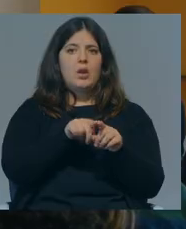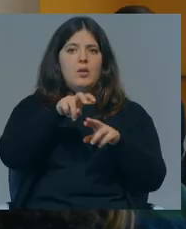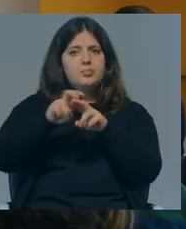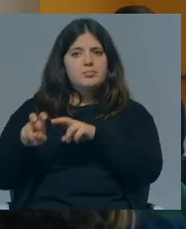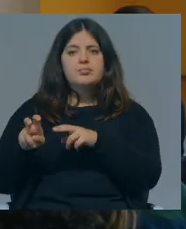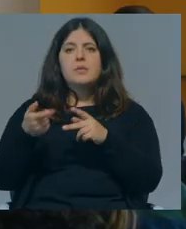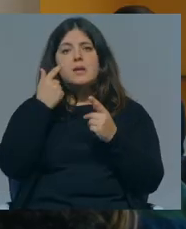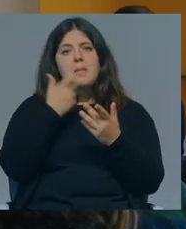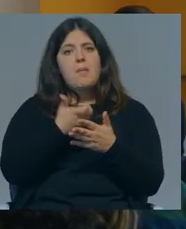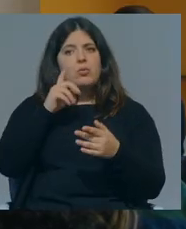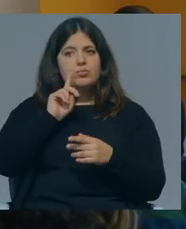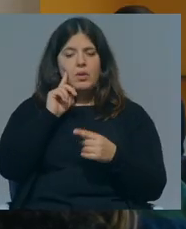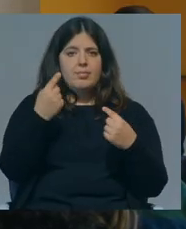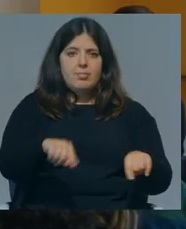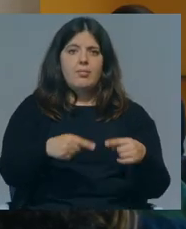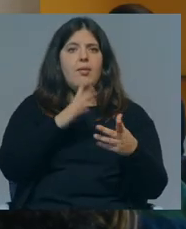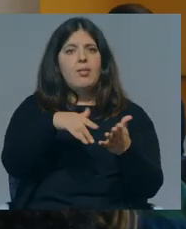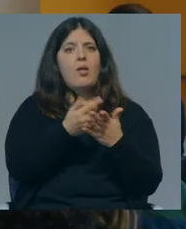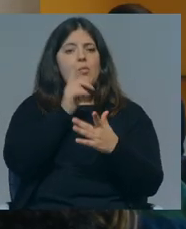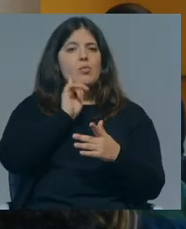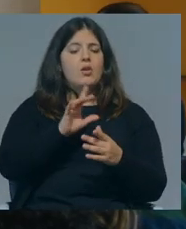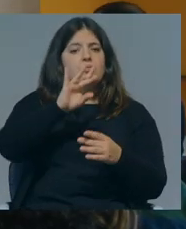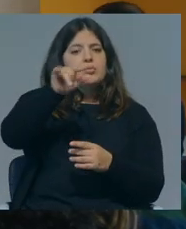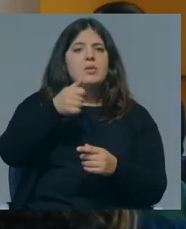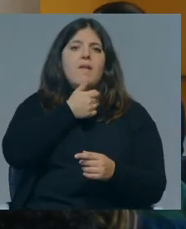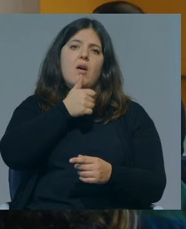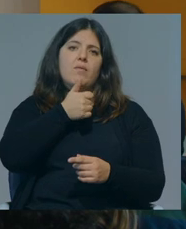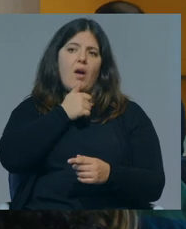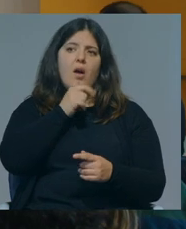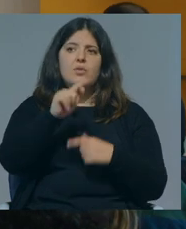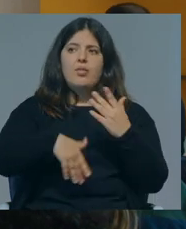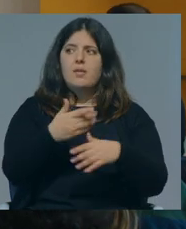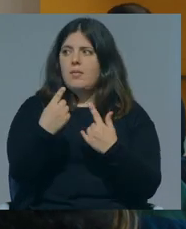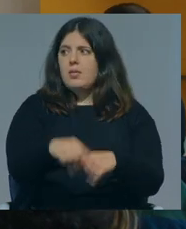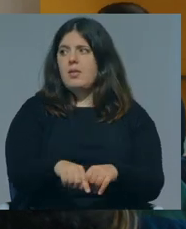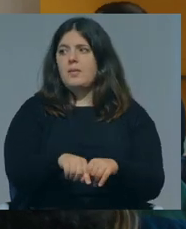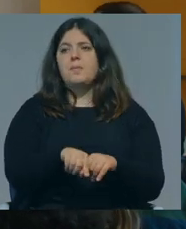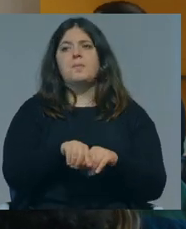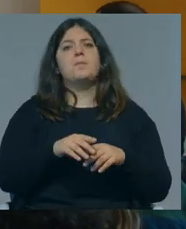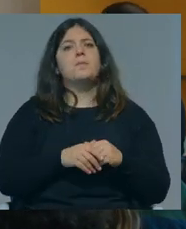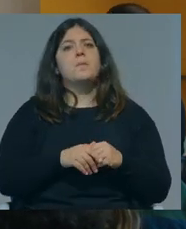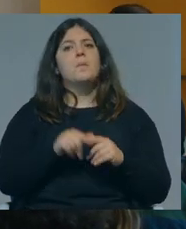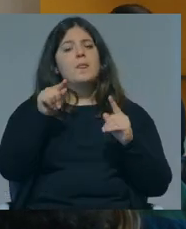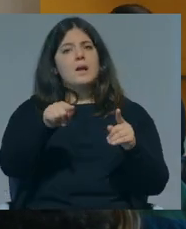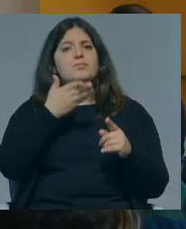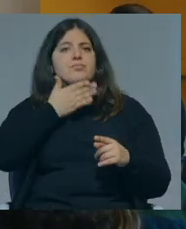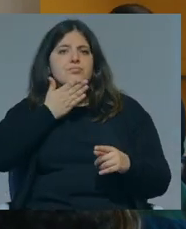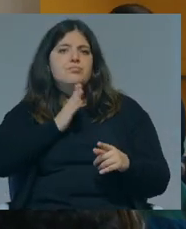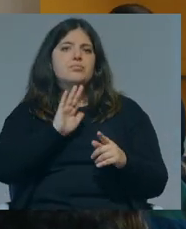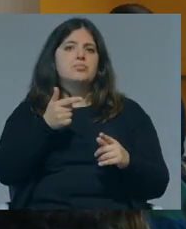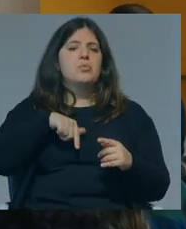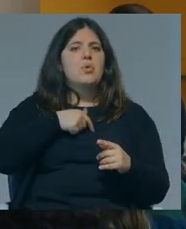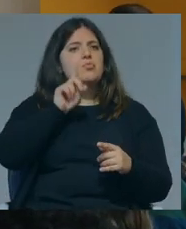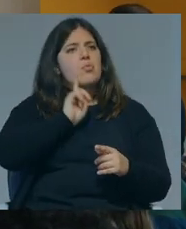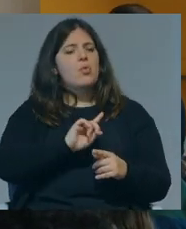que isso tem um impacto importante, e, de facto, leva mulheres aos lugares de decisão, e isto tem uma dinâmica. Portanto, apesar de lá estar ainda não